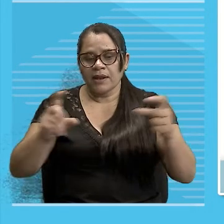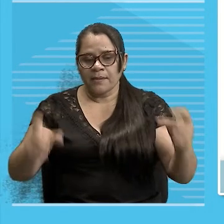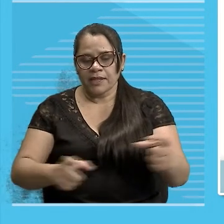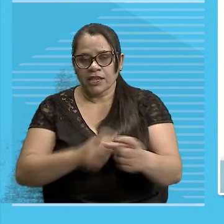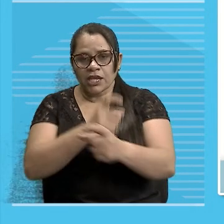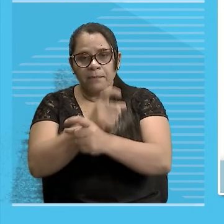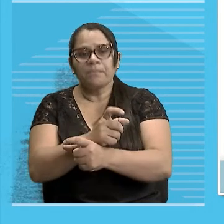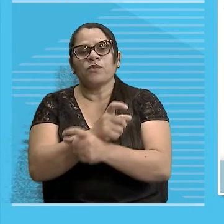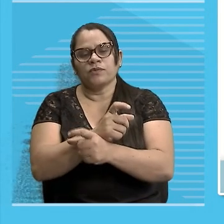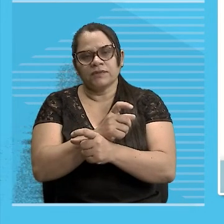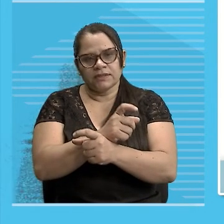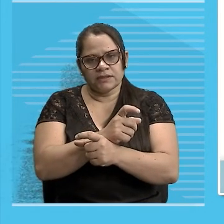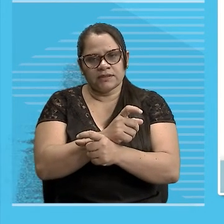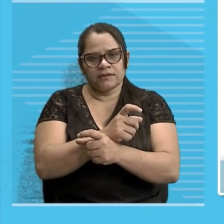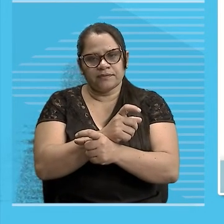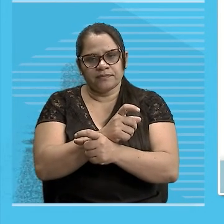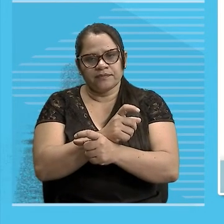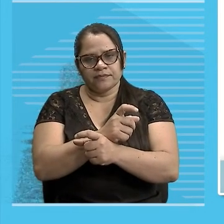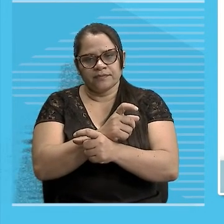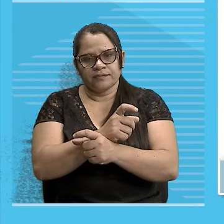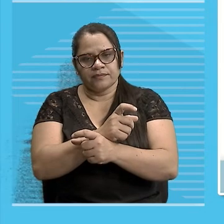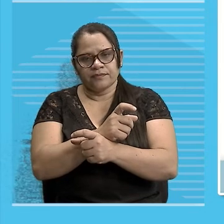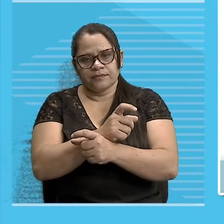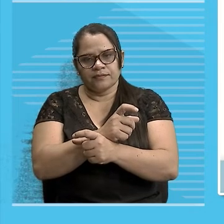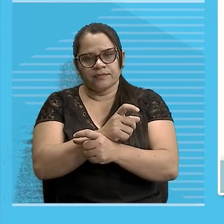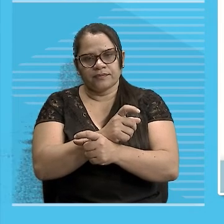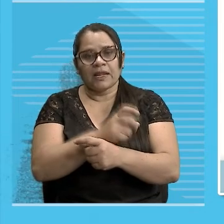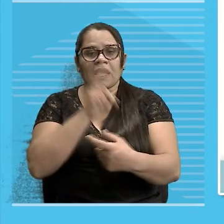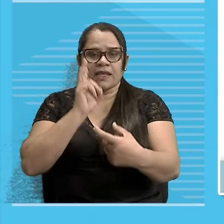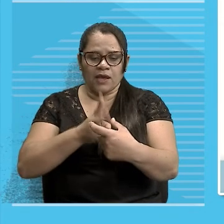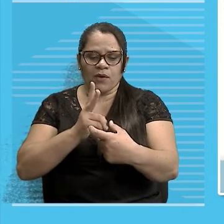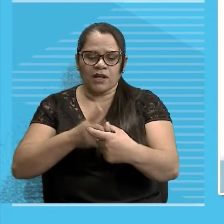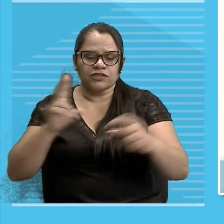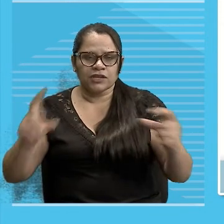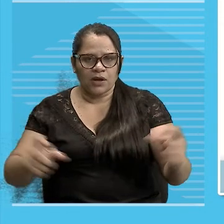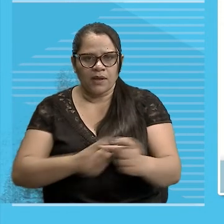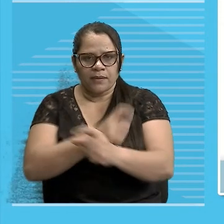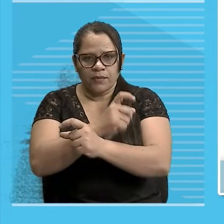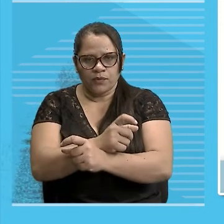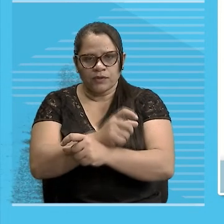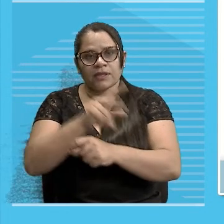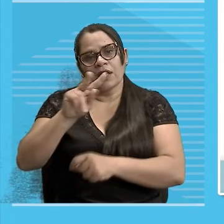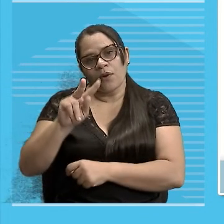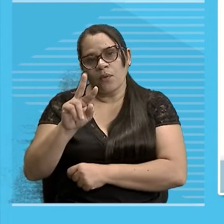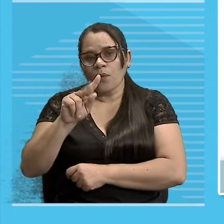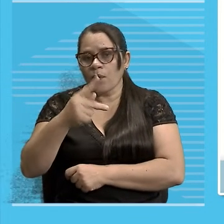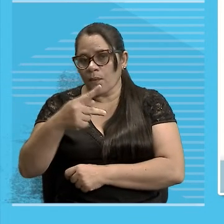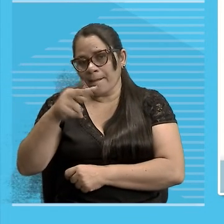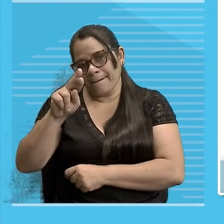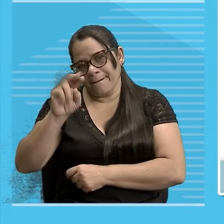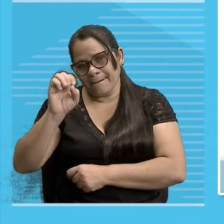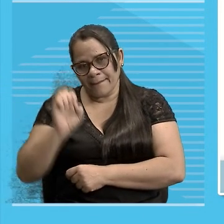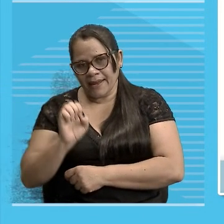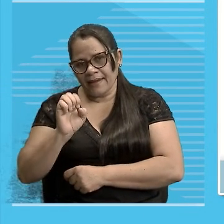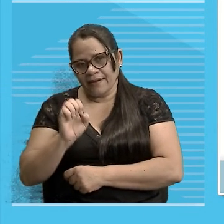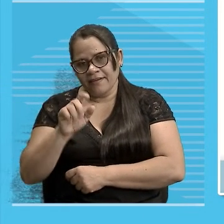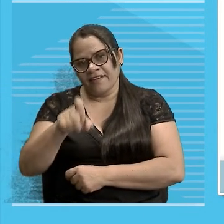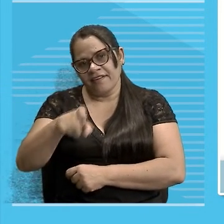dele É antes o radical Aí a gente chama De pré-fixo Pré-pré-pré Antes Suf Depois